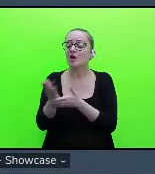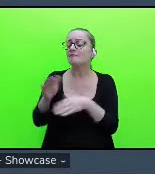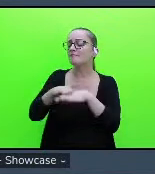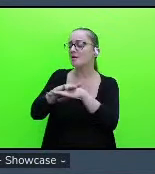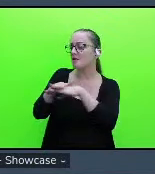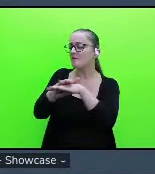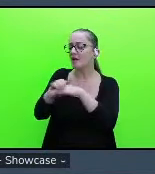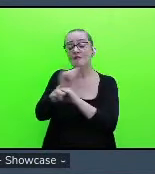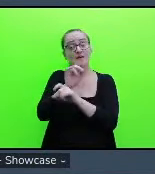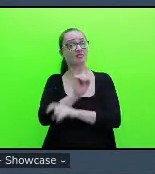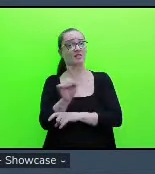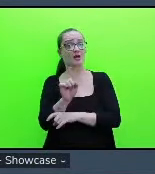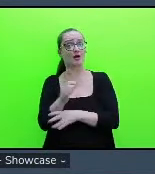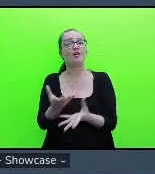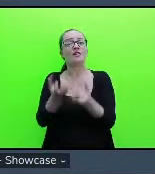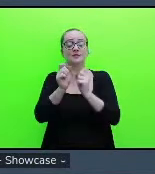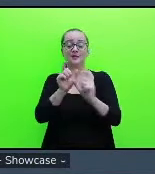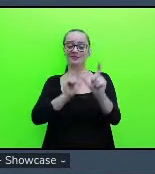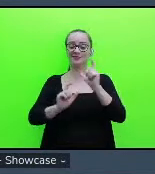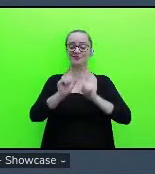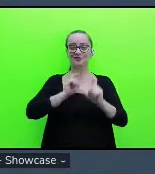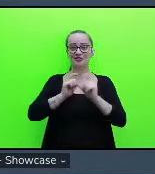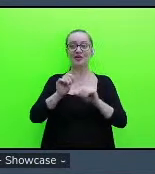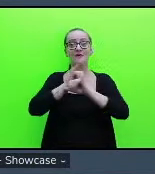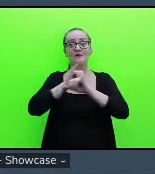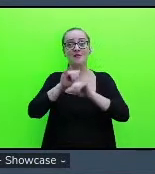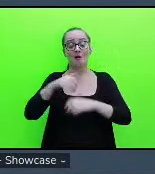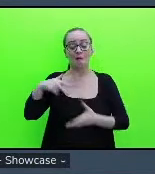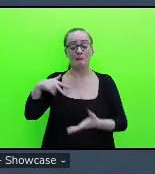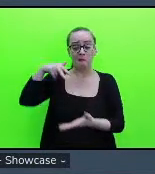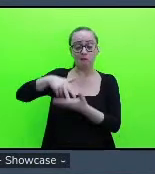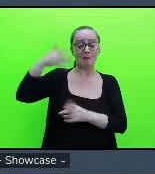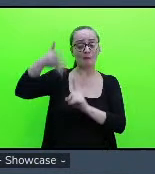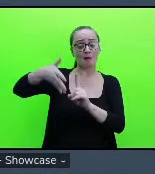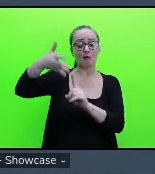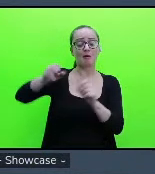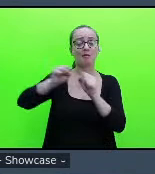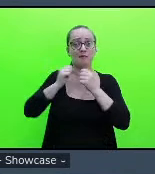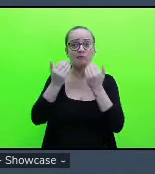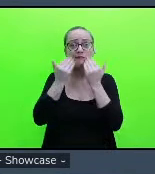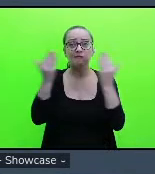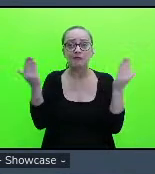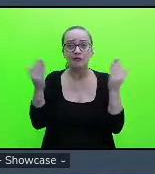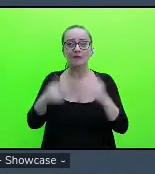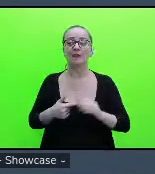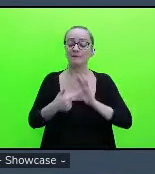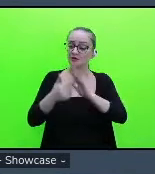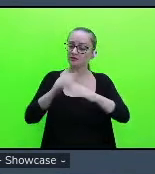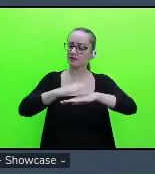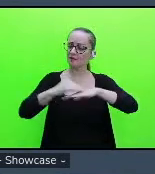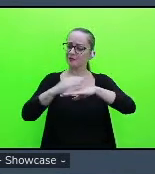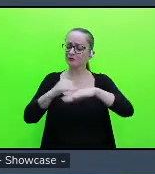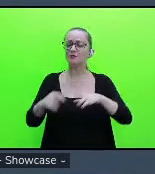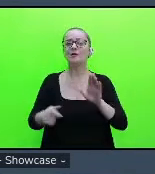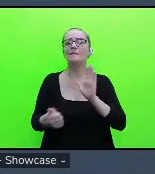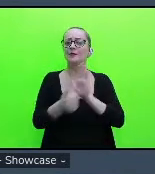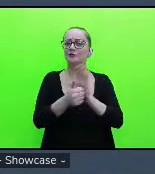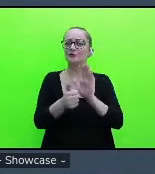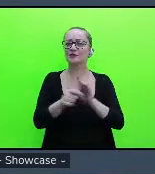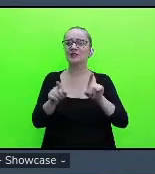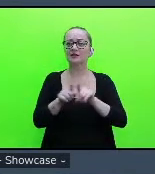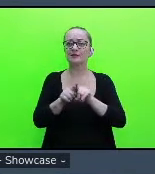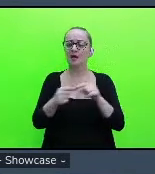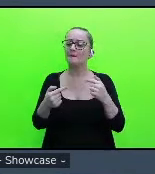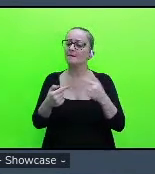receber elogios falar em público expressar afeto positivo e expressar desacordo